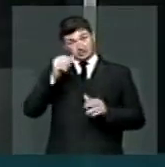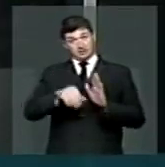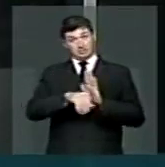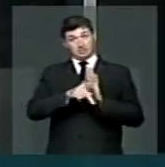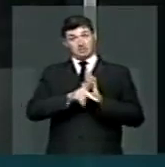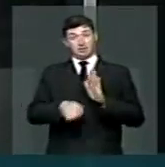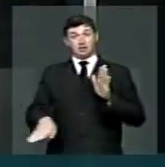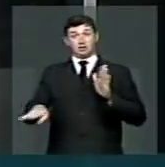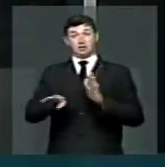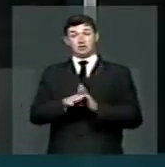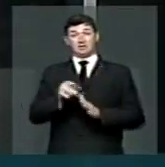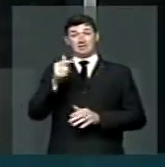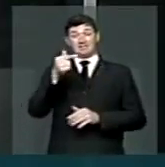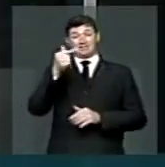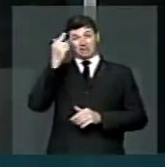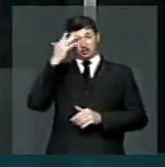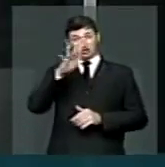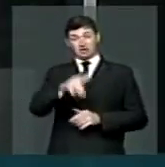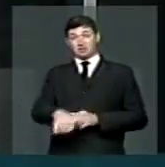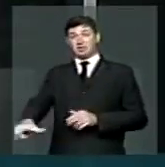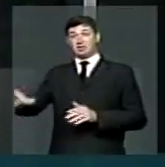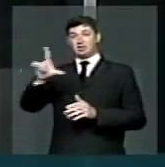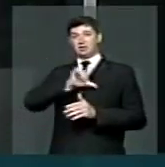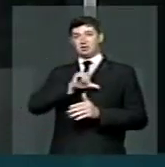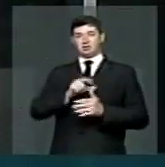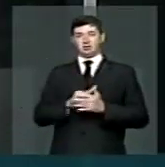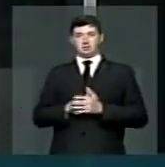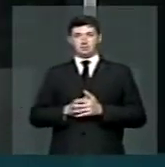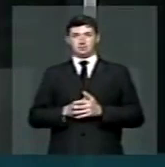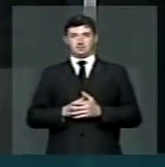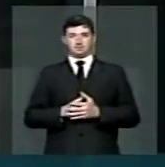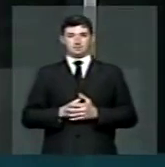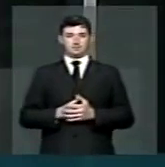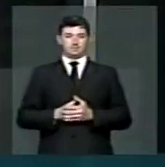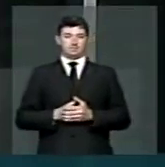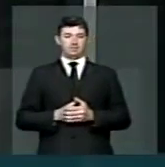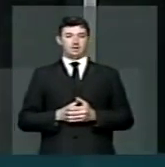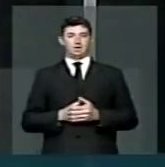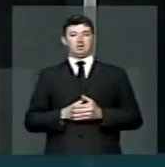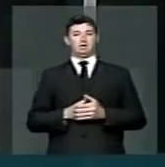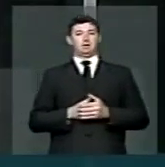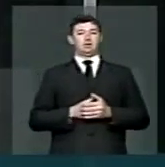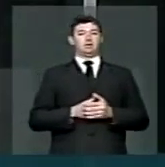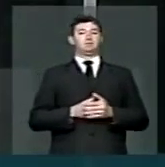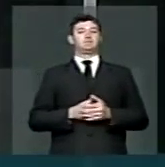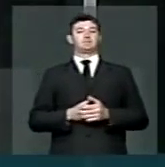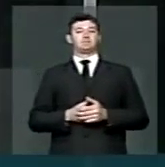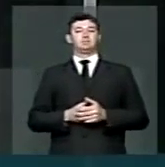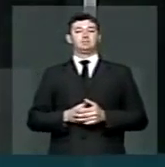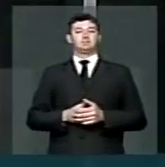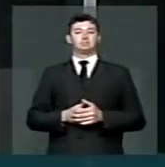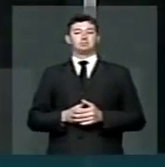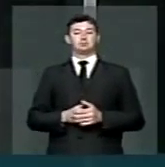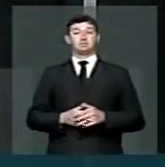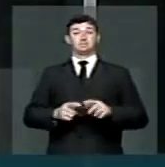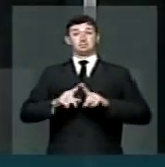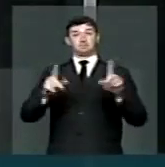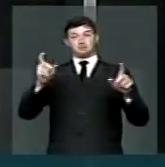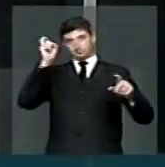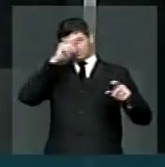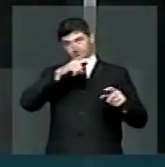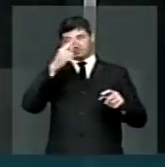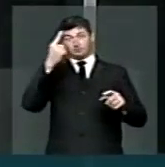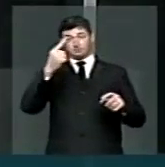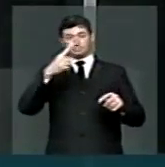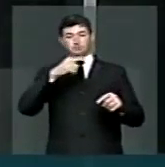cheguem lá pelo menos com sete dias para o seu vencimento. Mas uma das dificuldades